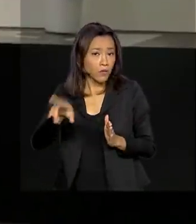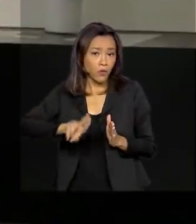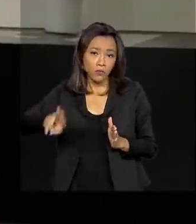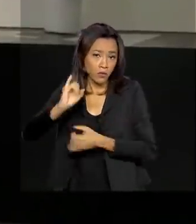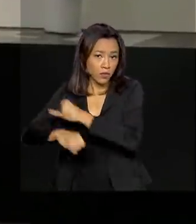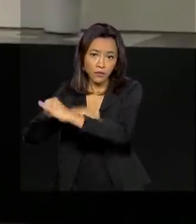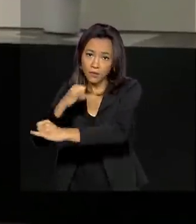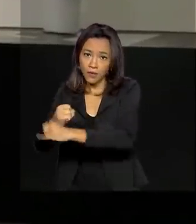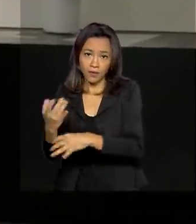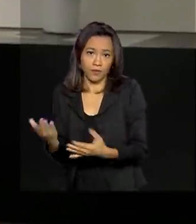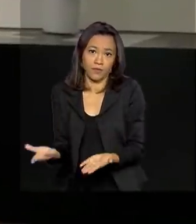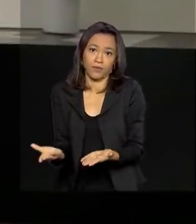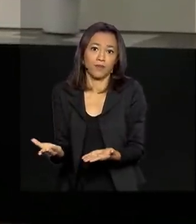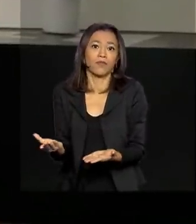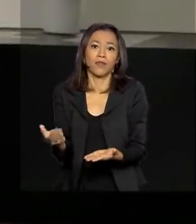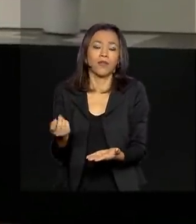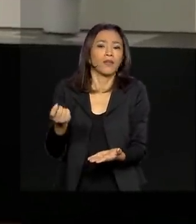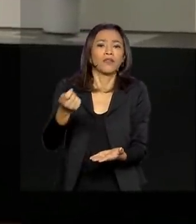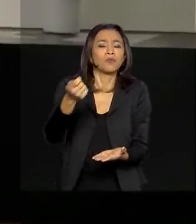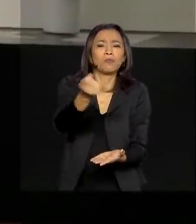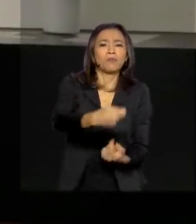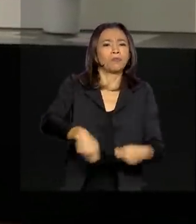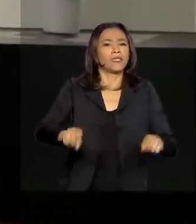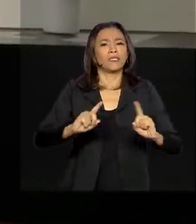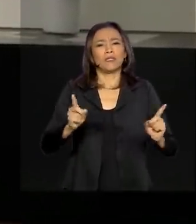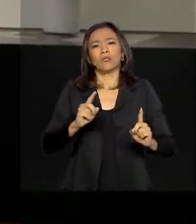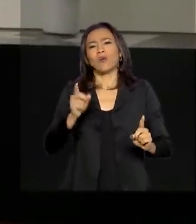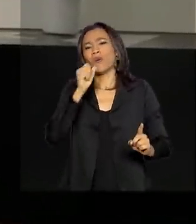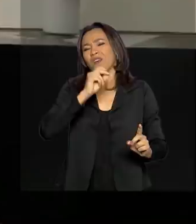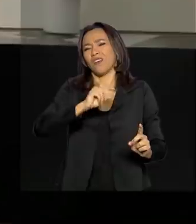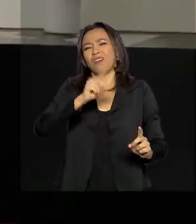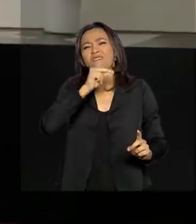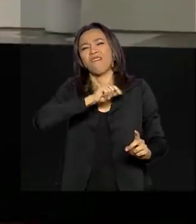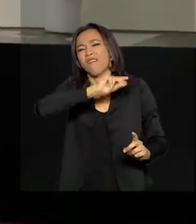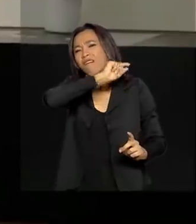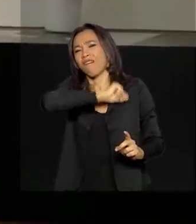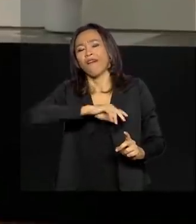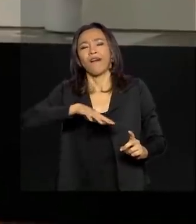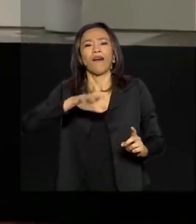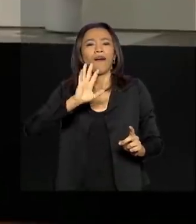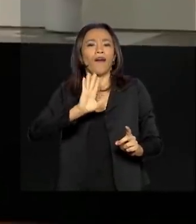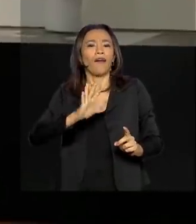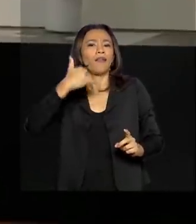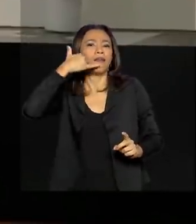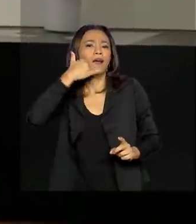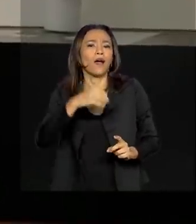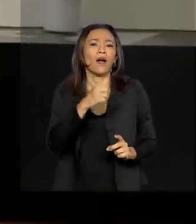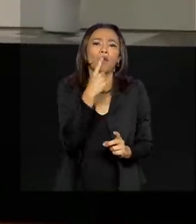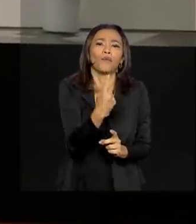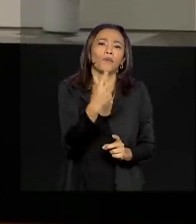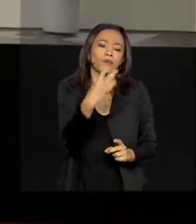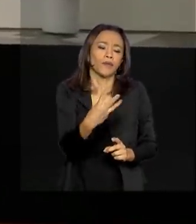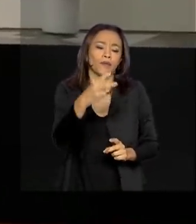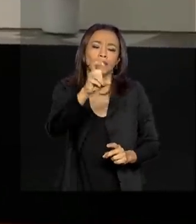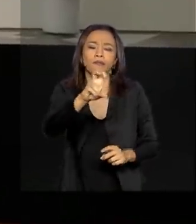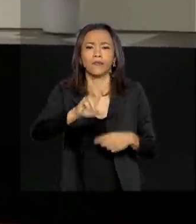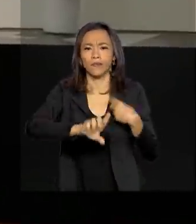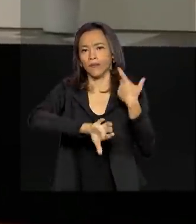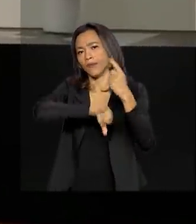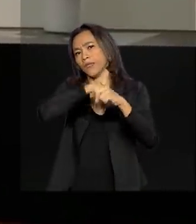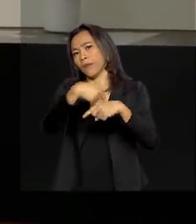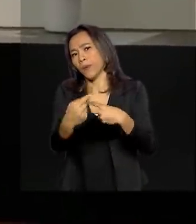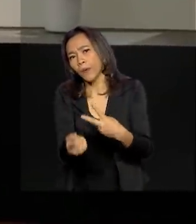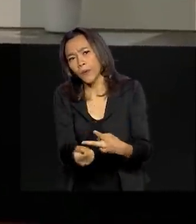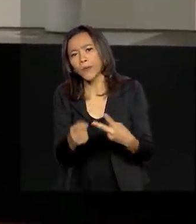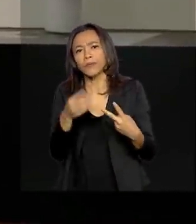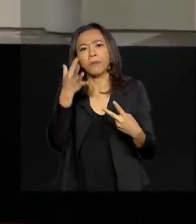A gente não passou por aquele processo antigo de ligar no 135, de